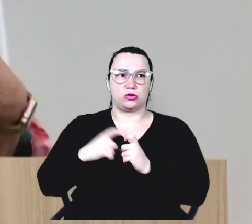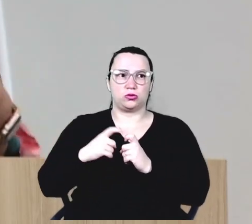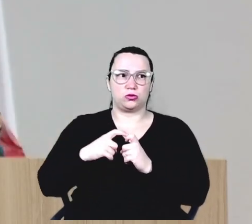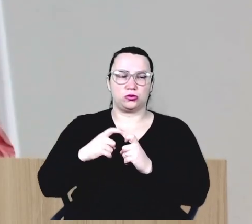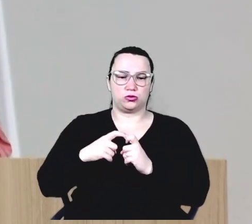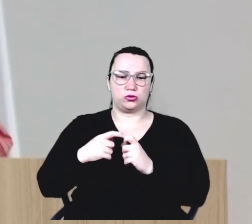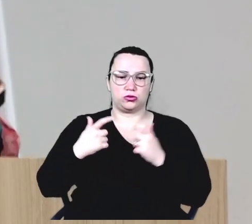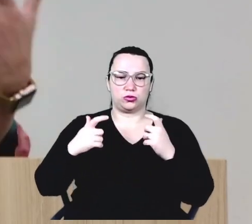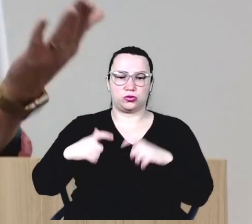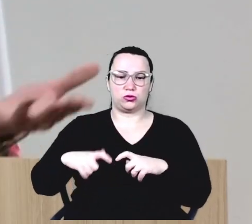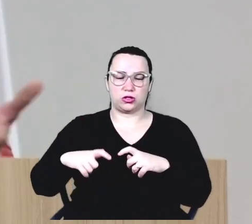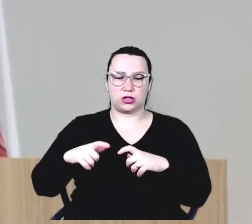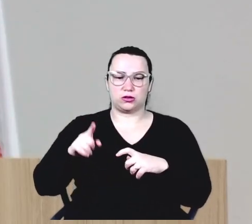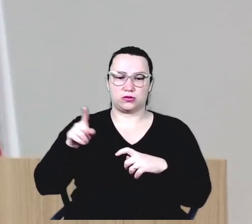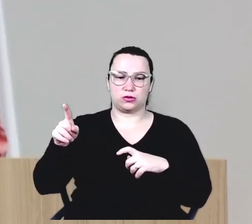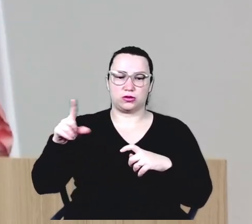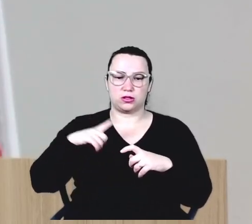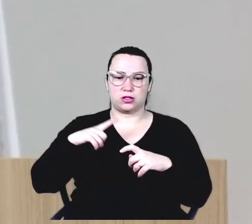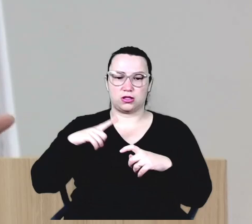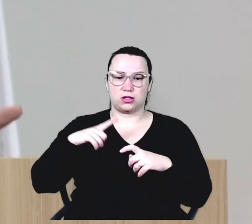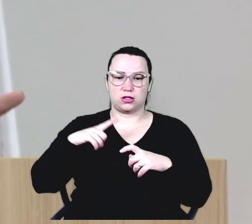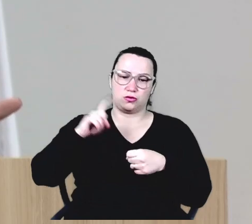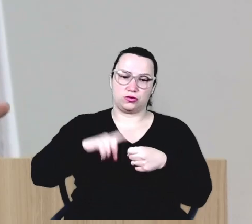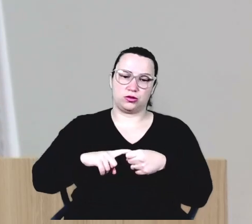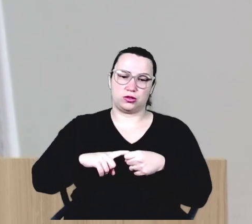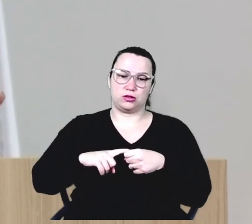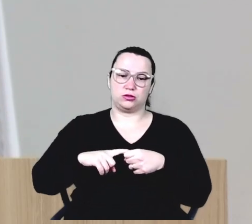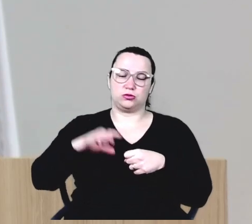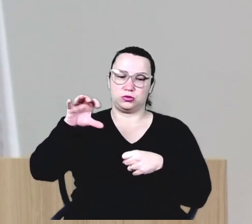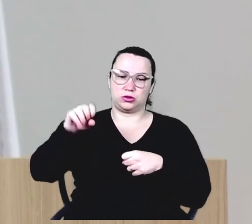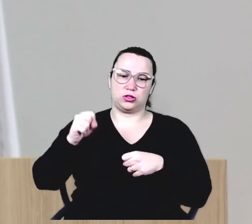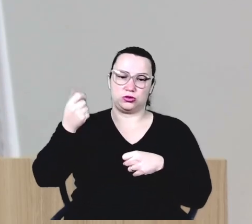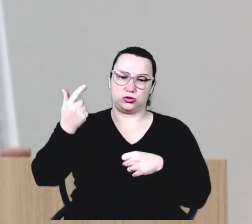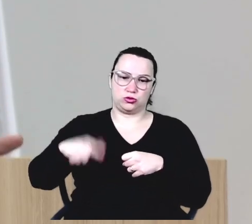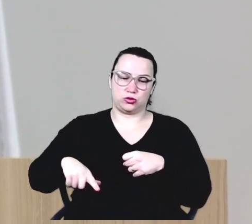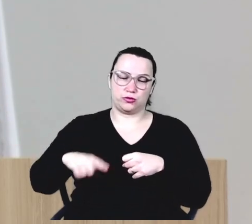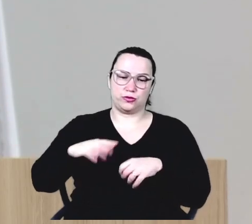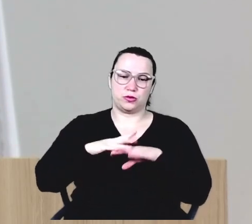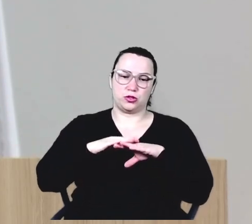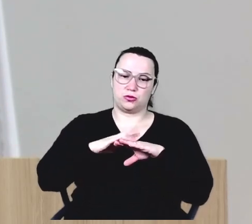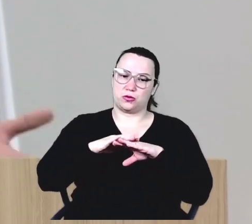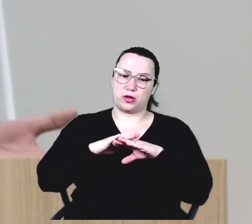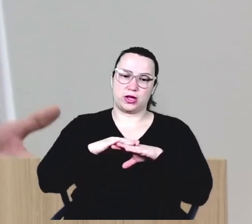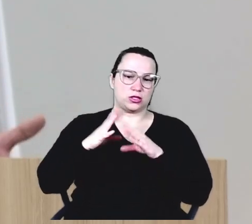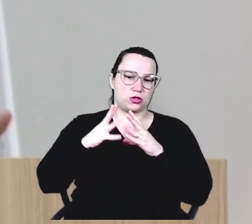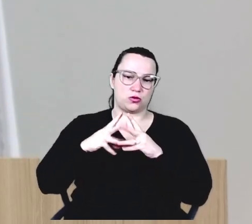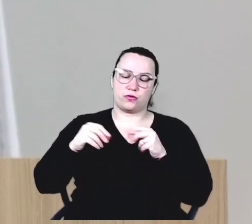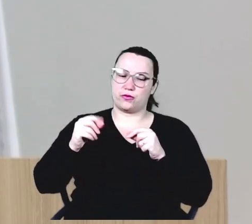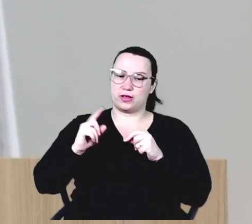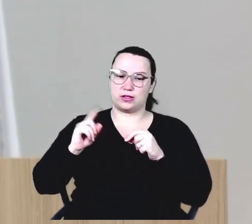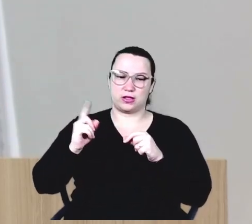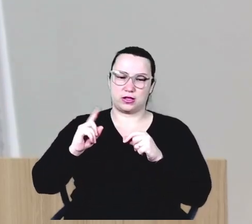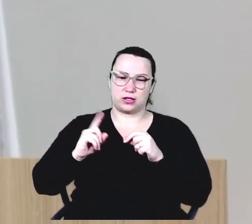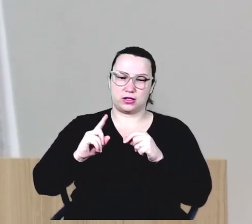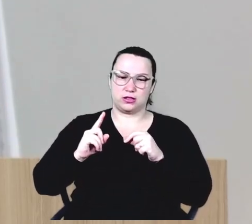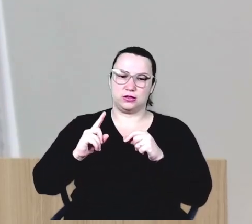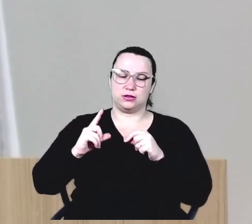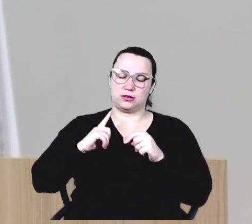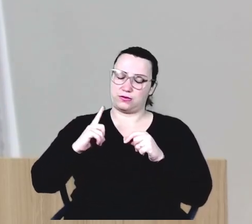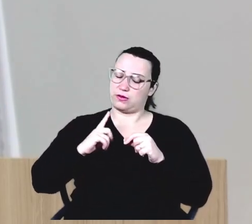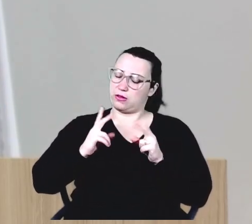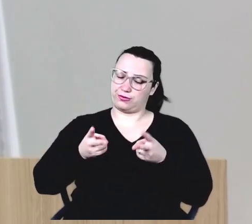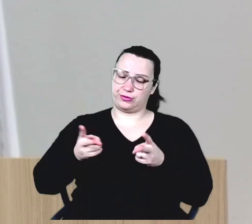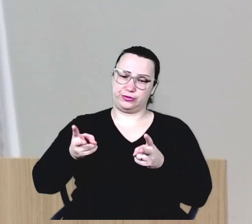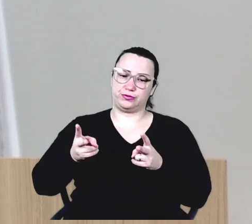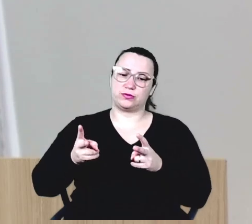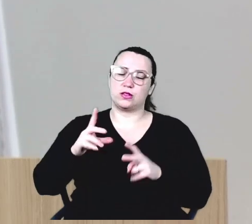consultas que você teria que voltar lá para pegar novamente esse laudo de uma doença que não vai sarar, você vai ter em ela sempre, então esse